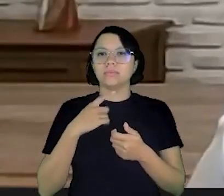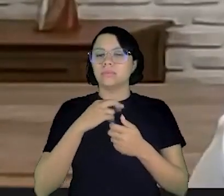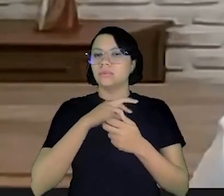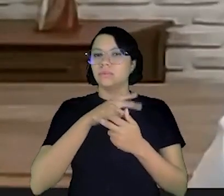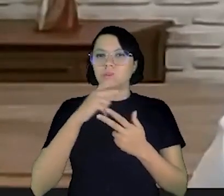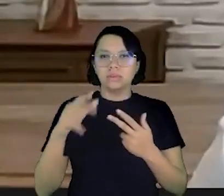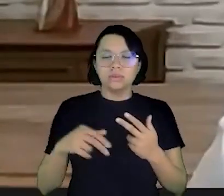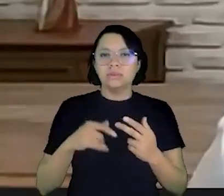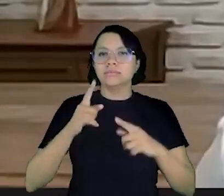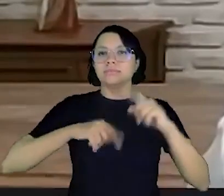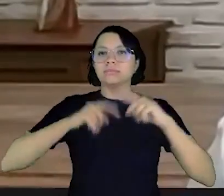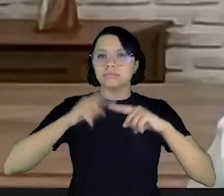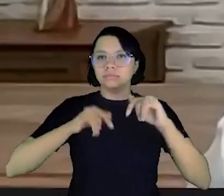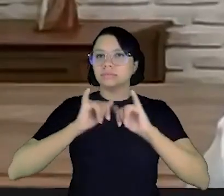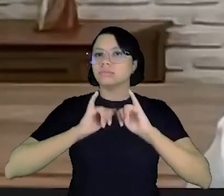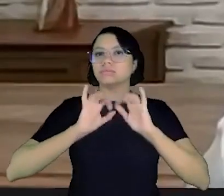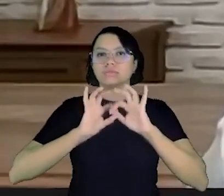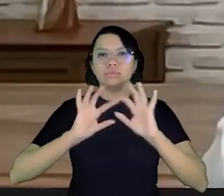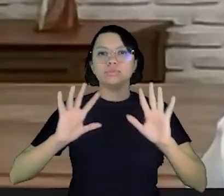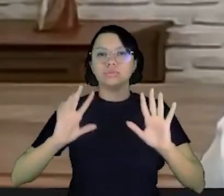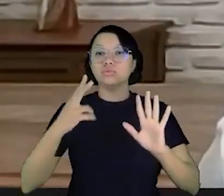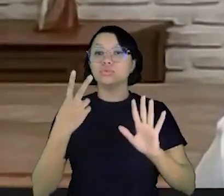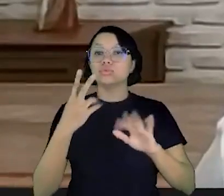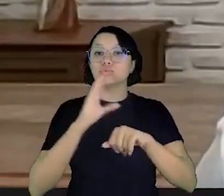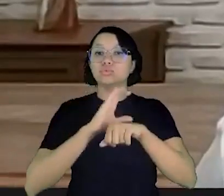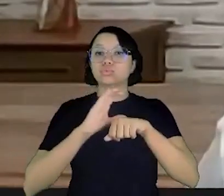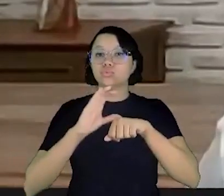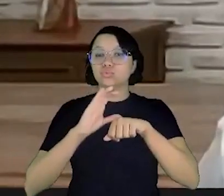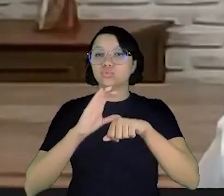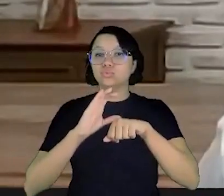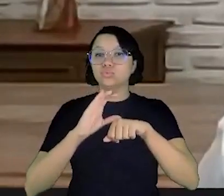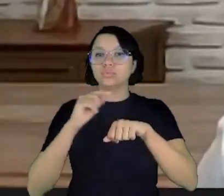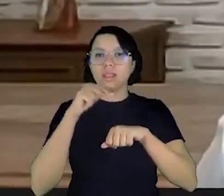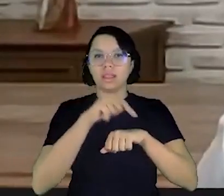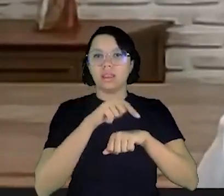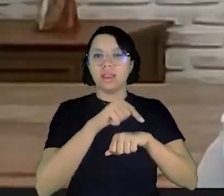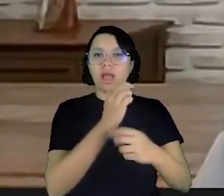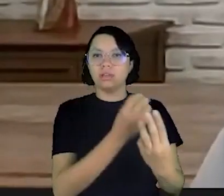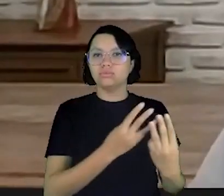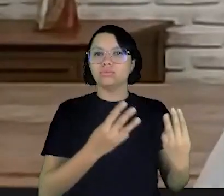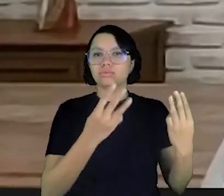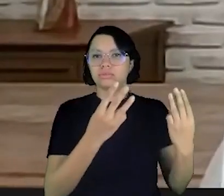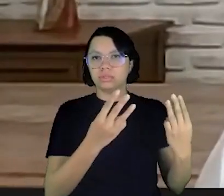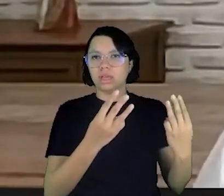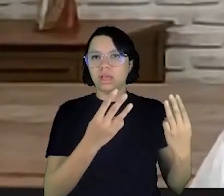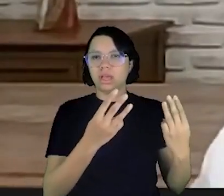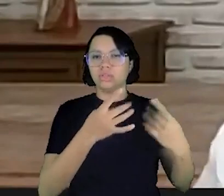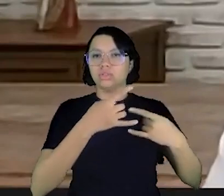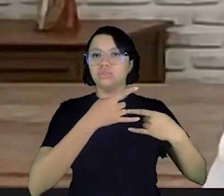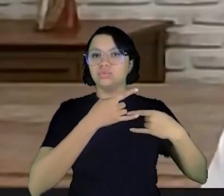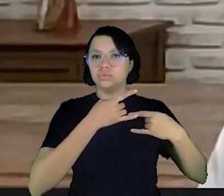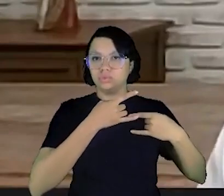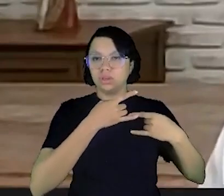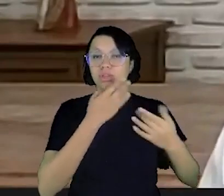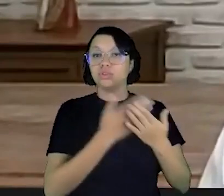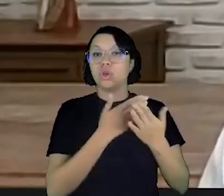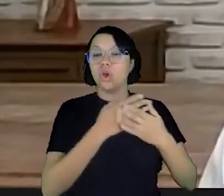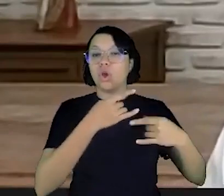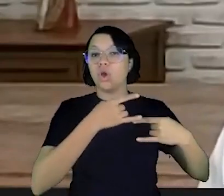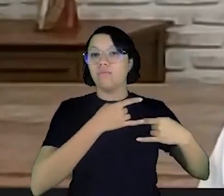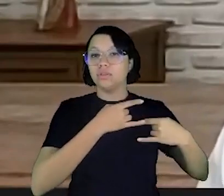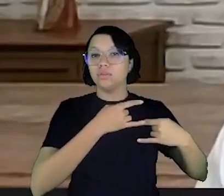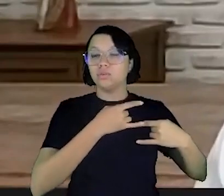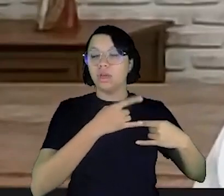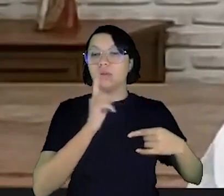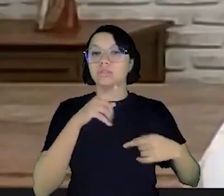vocês a gente tem uma série de produtos disponíveis inclusive dois cursos que estão alojados no site da Escola Virtual